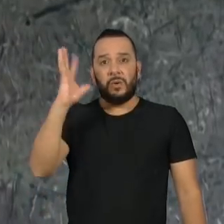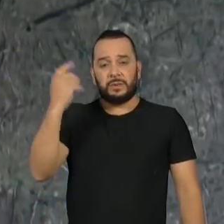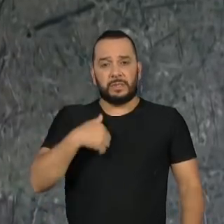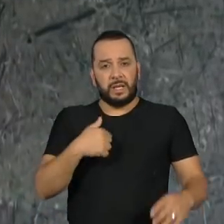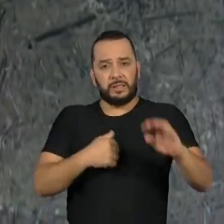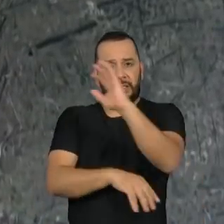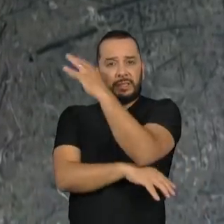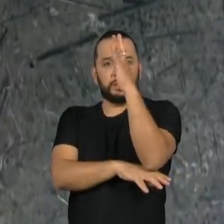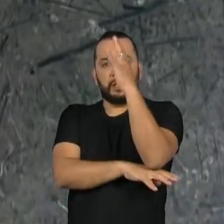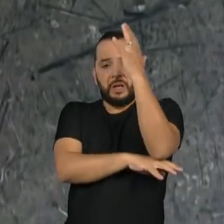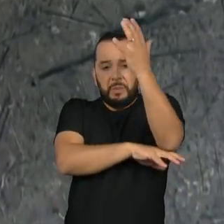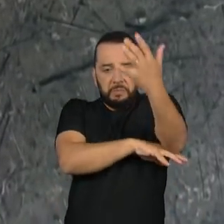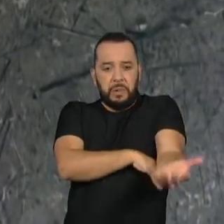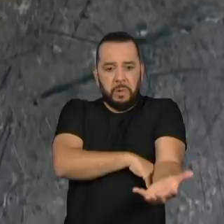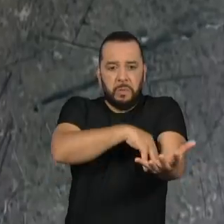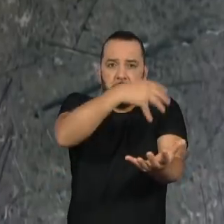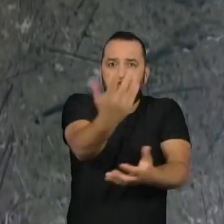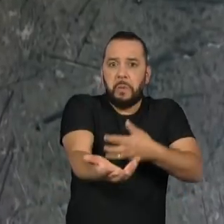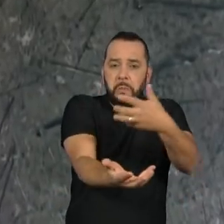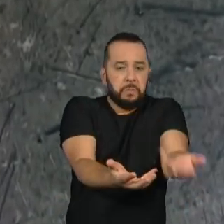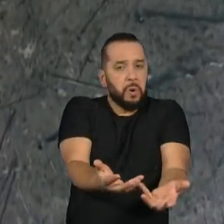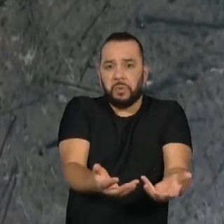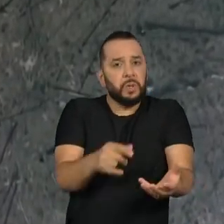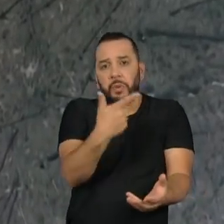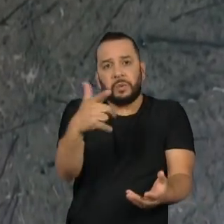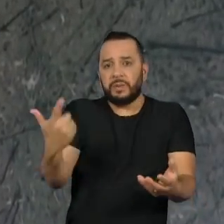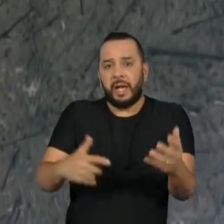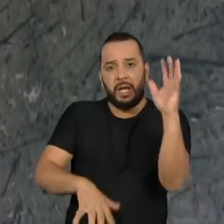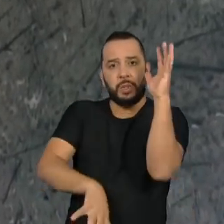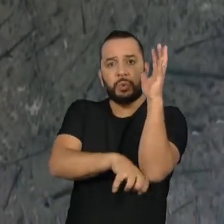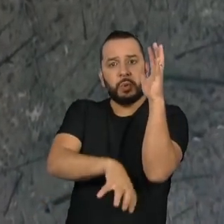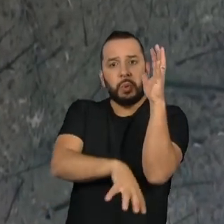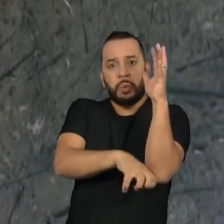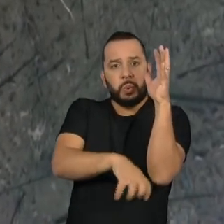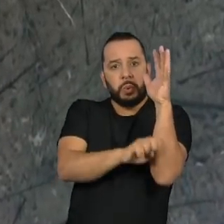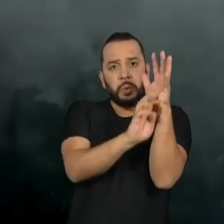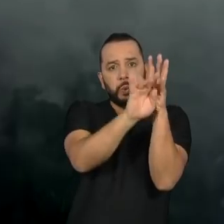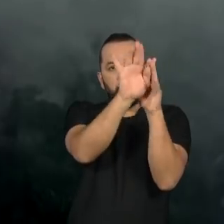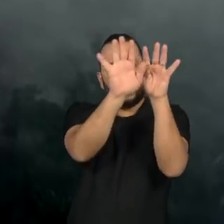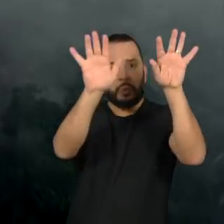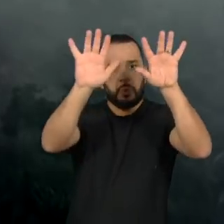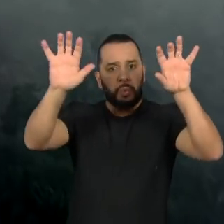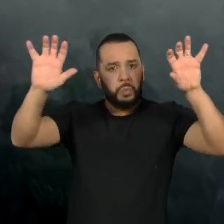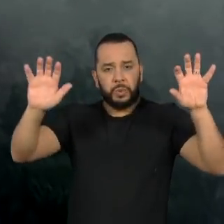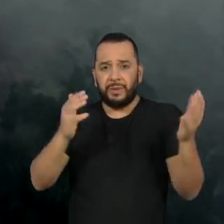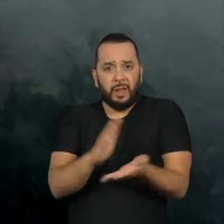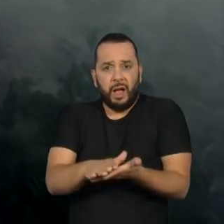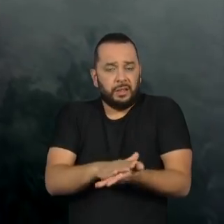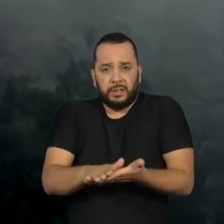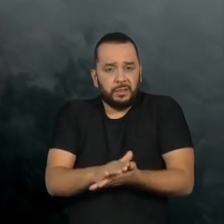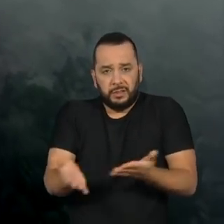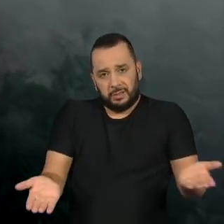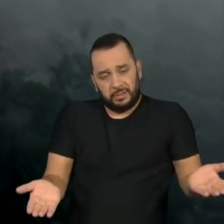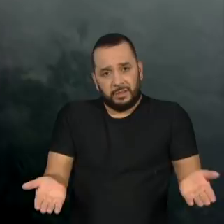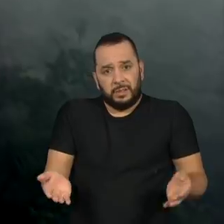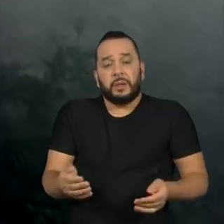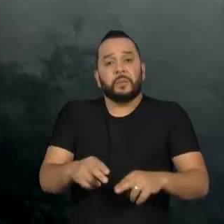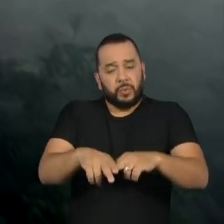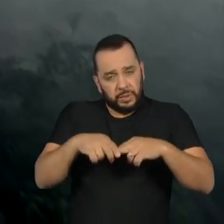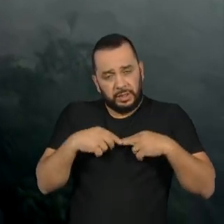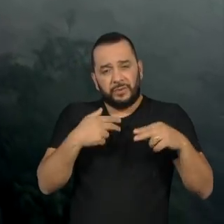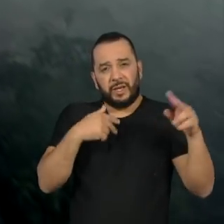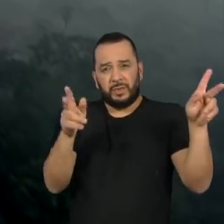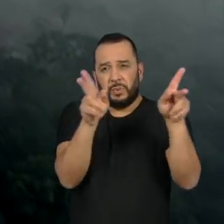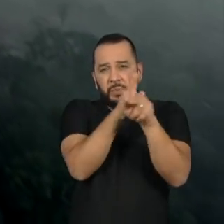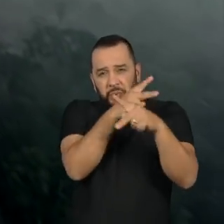deixa de haver essa reposição de umidade na atmosfera, então os ventos eles continuam soprando, porém mais secos, gerando